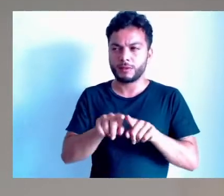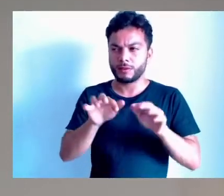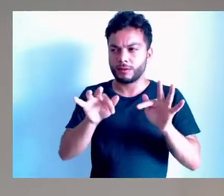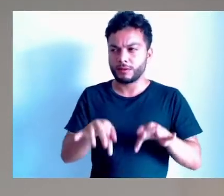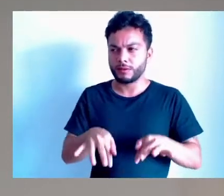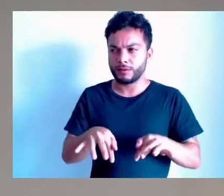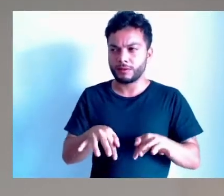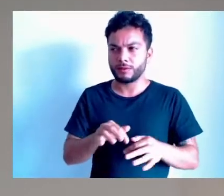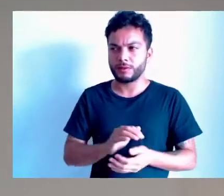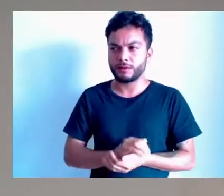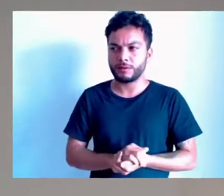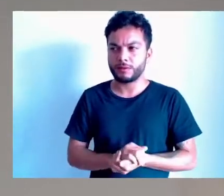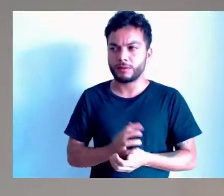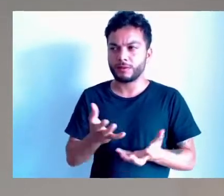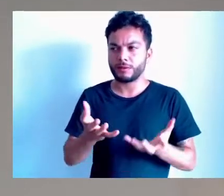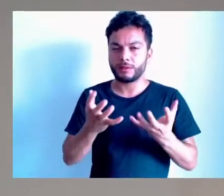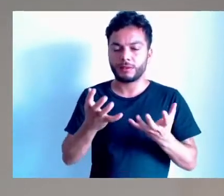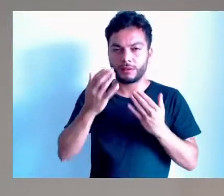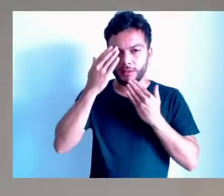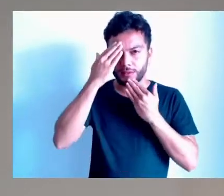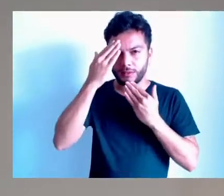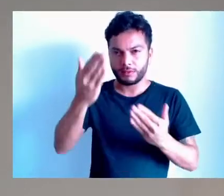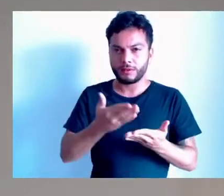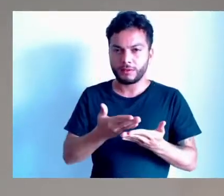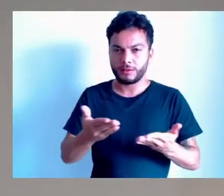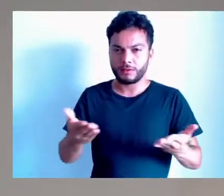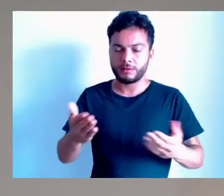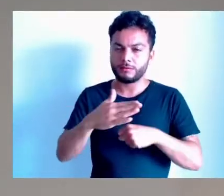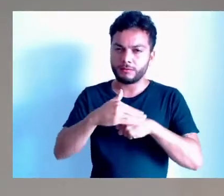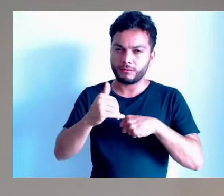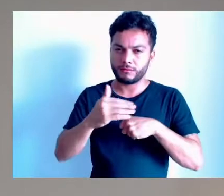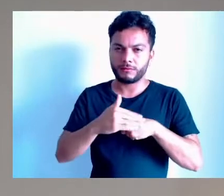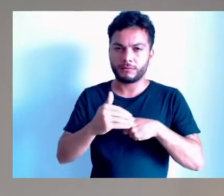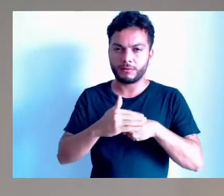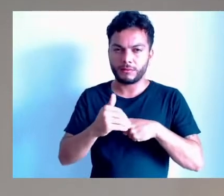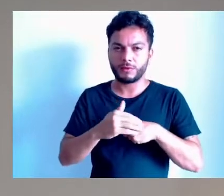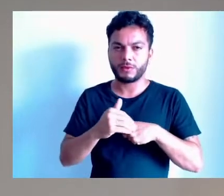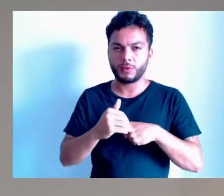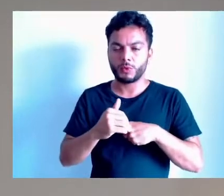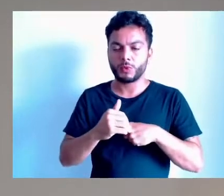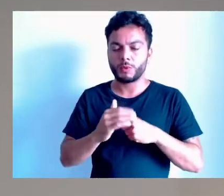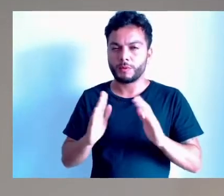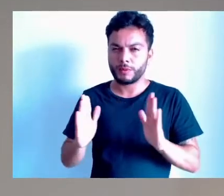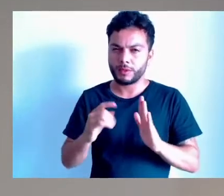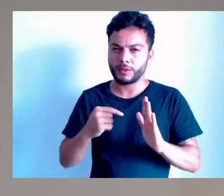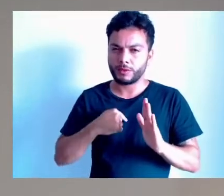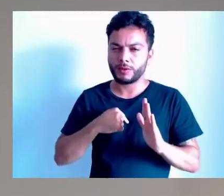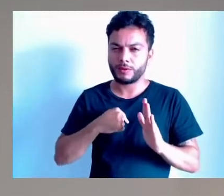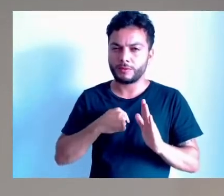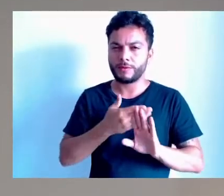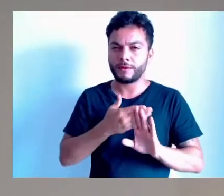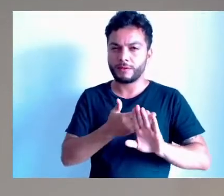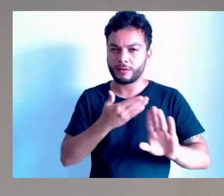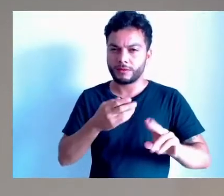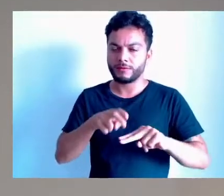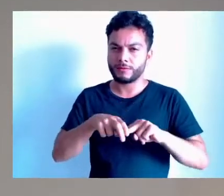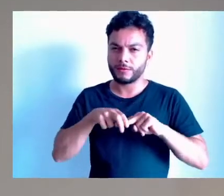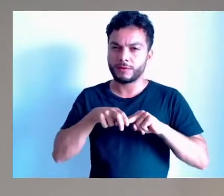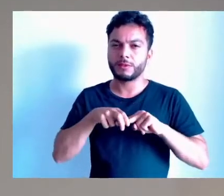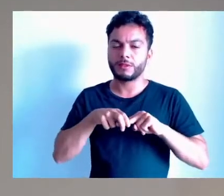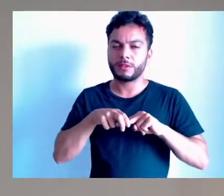aí, agradecer a todos vocês aí pelo carinho, nesse mês que eu fiquei afastado por causa de uma cirurgia, confesso que é